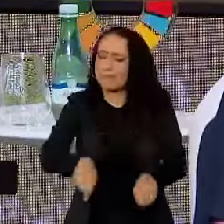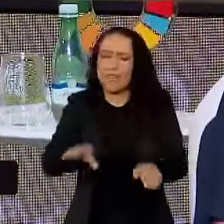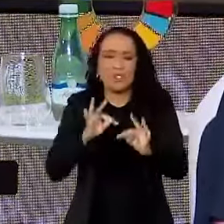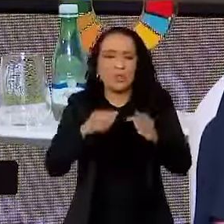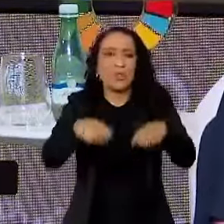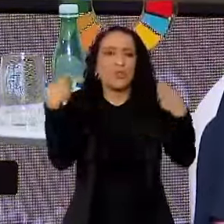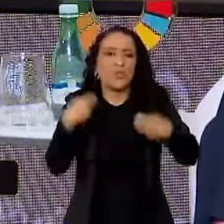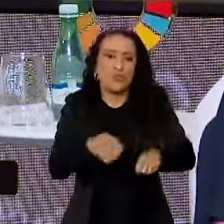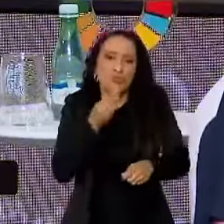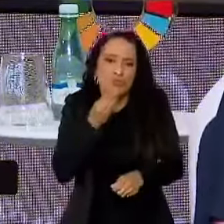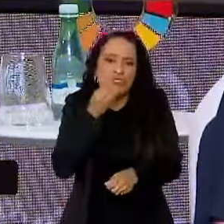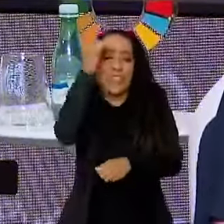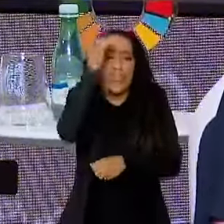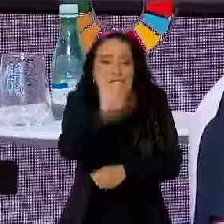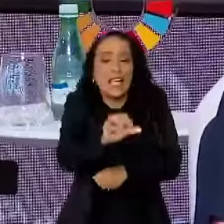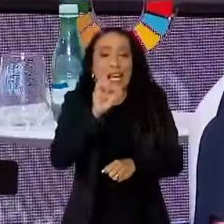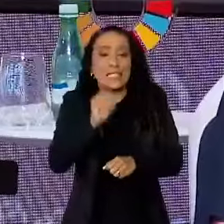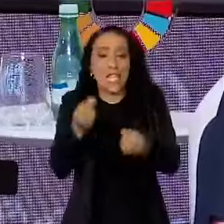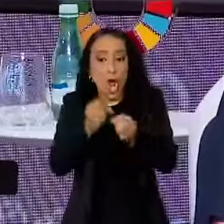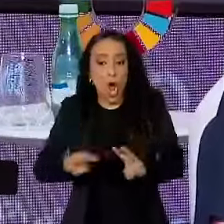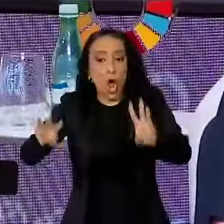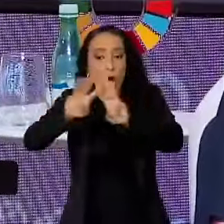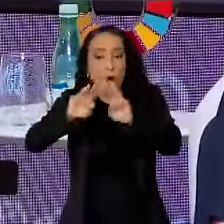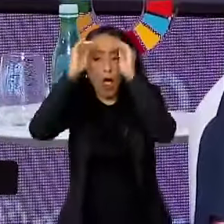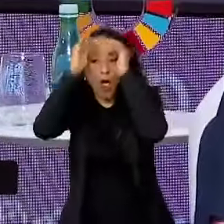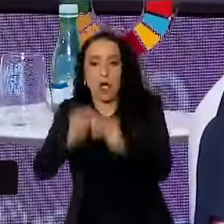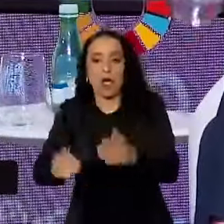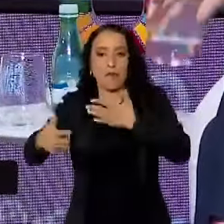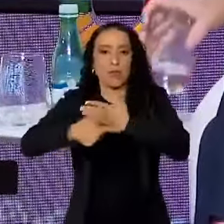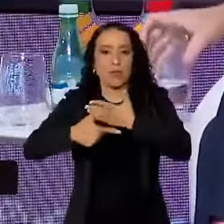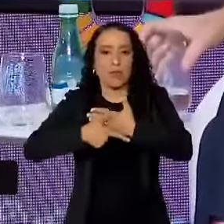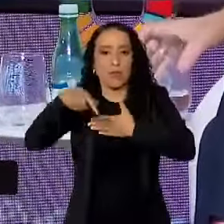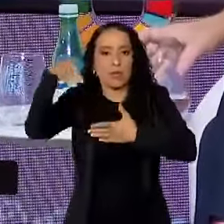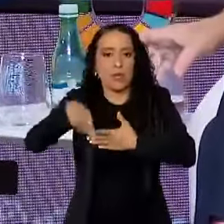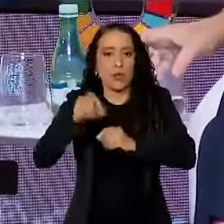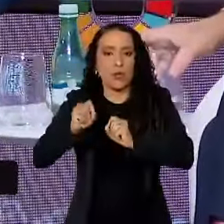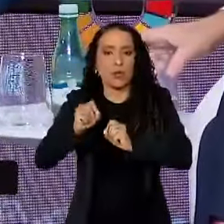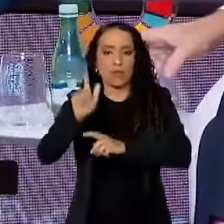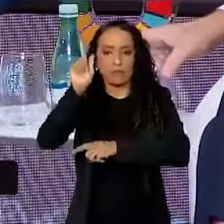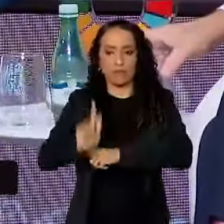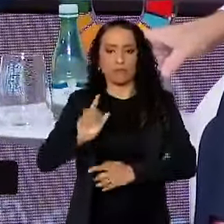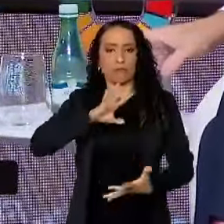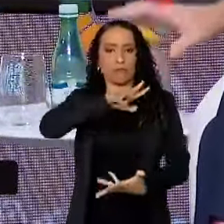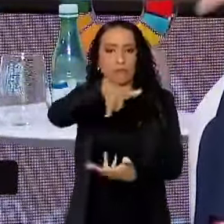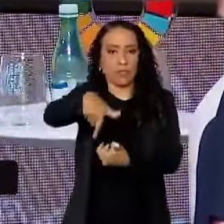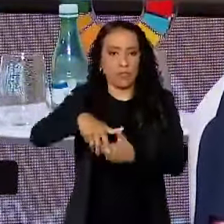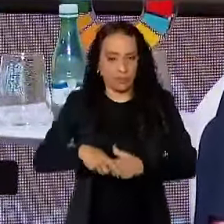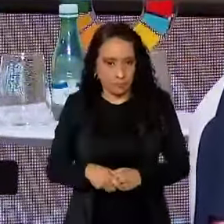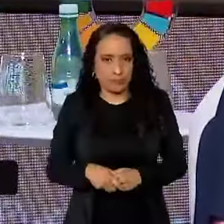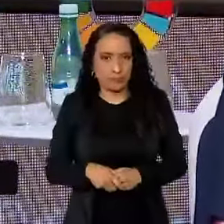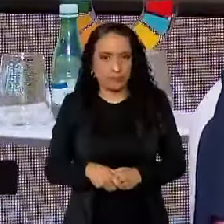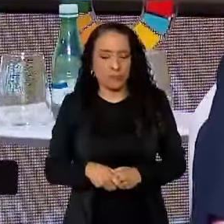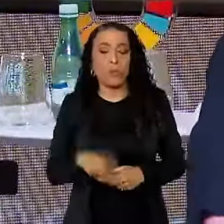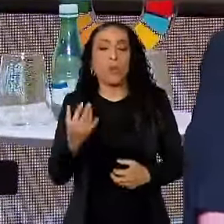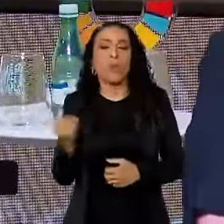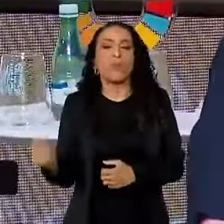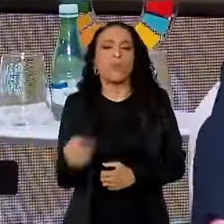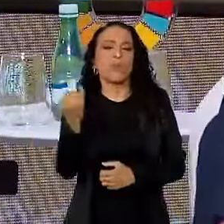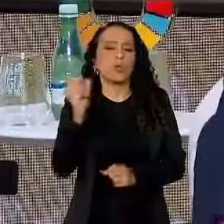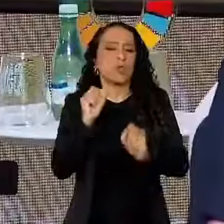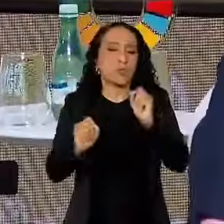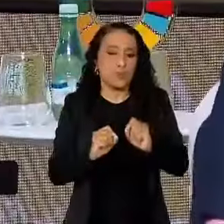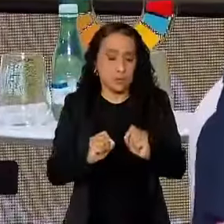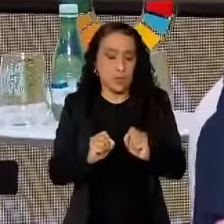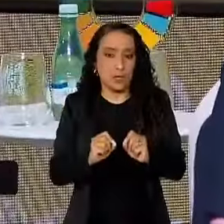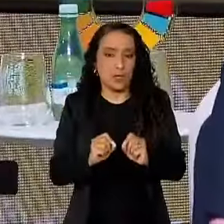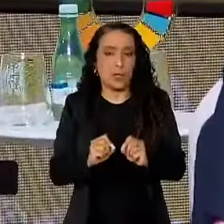evitado se a ONU cumprisse com a sua tarefa de ser uma espécie de governança mundial. Uma coisa importante que você tem que